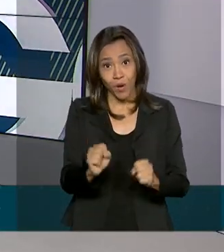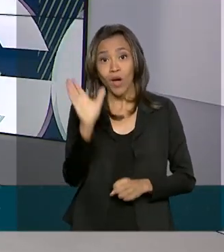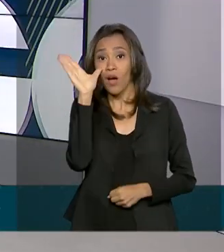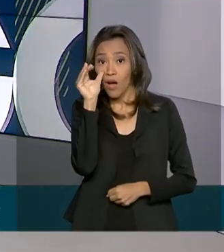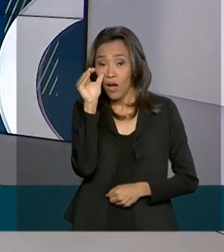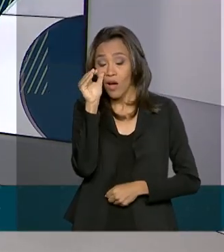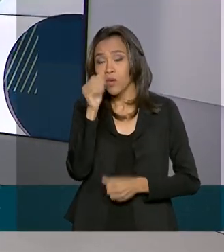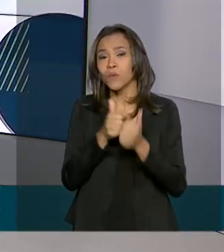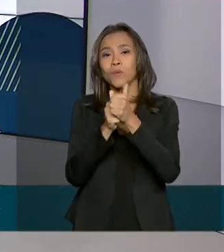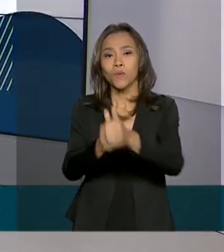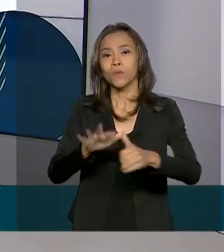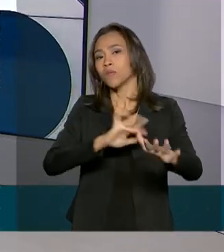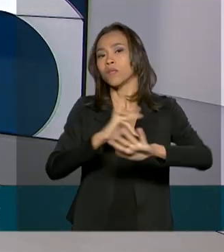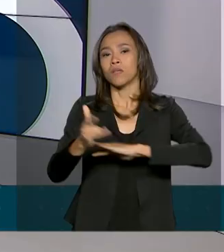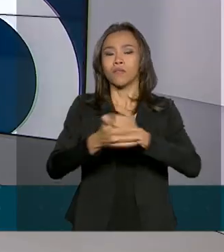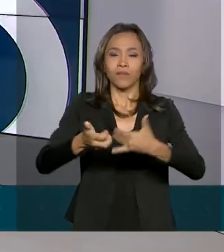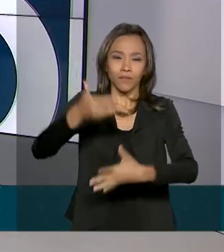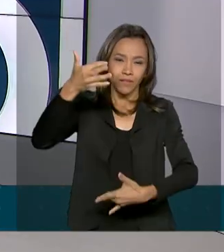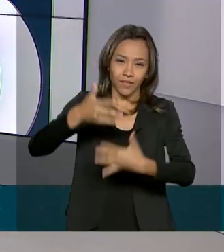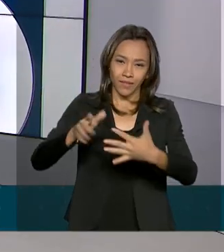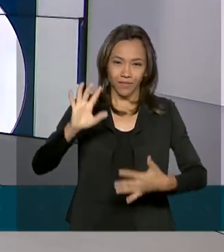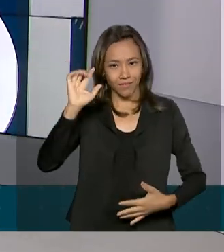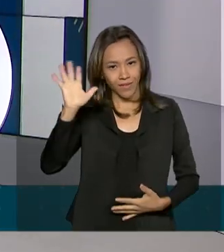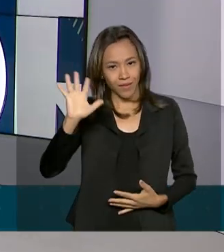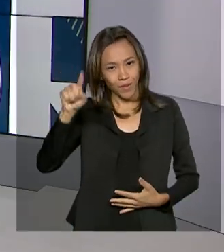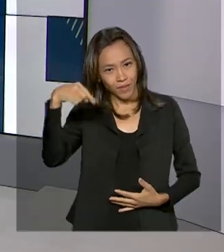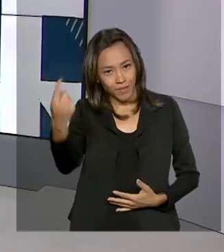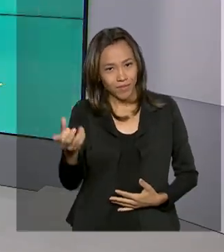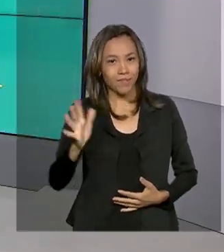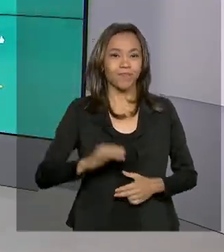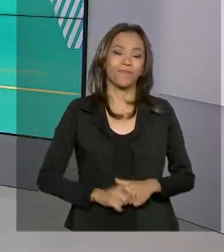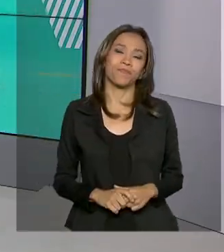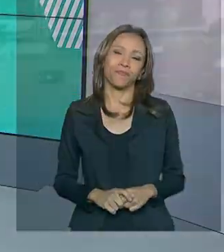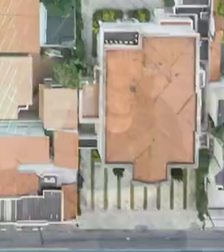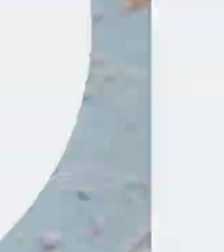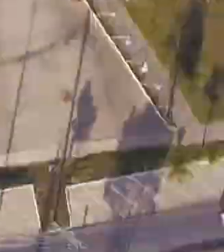acompanhar também pelas redes sociais. Até a próxima edição. Tchau! Transcrição